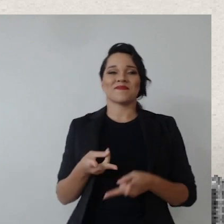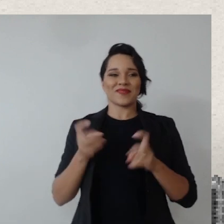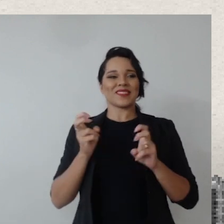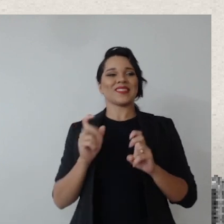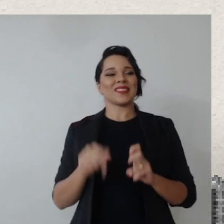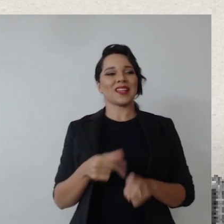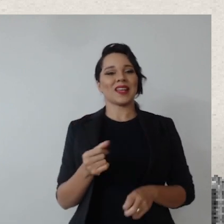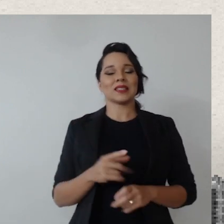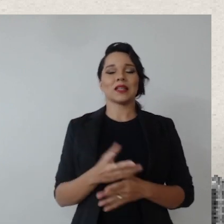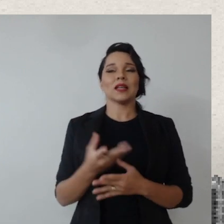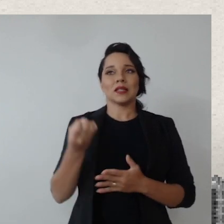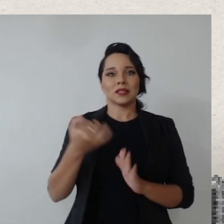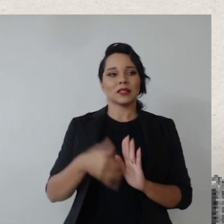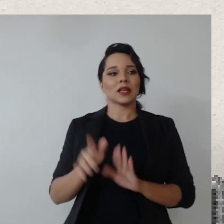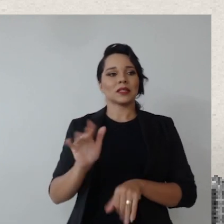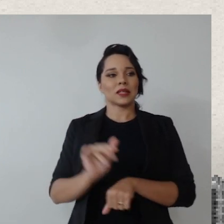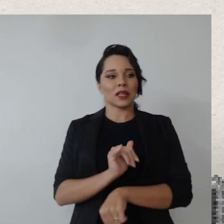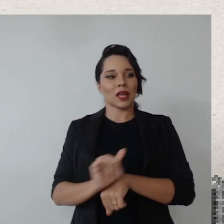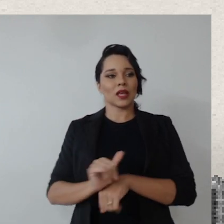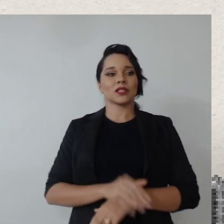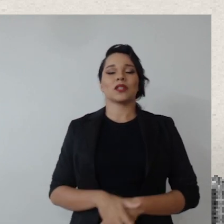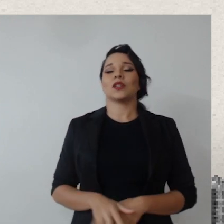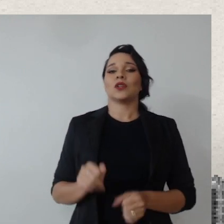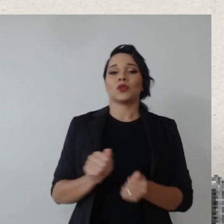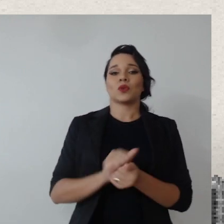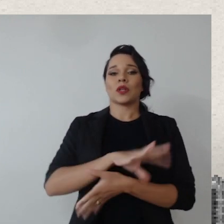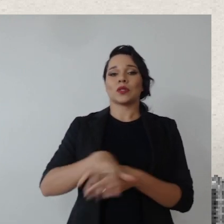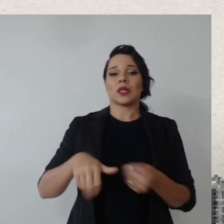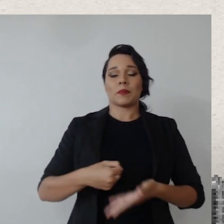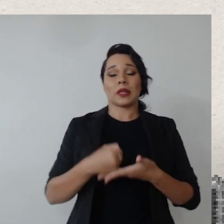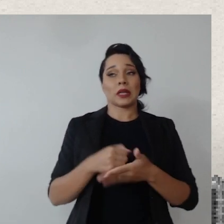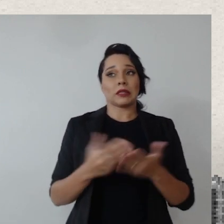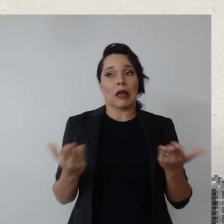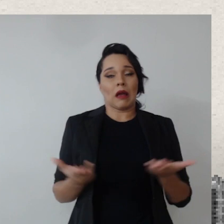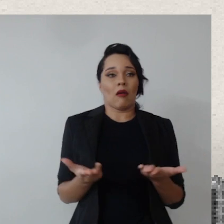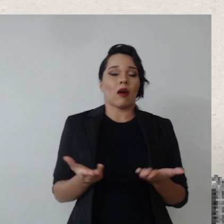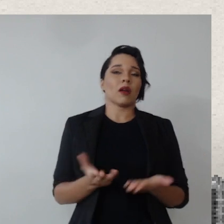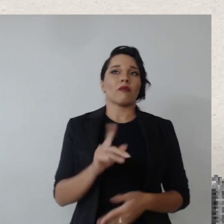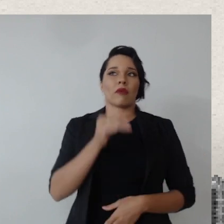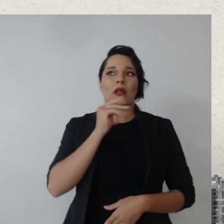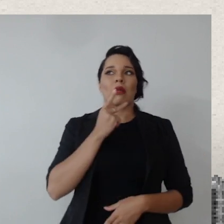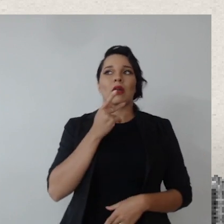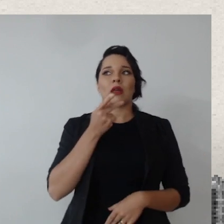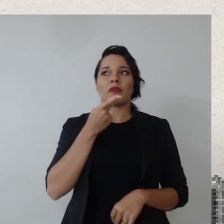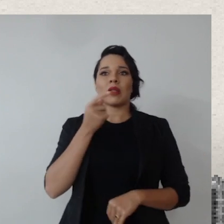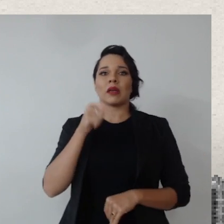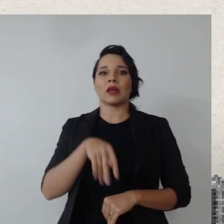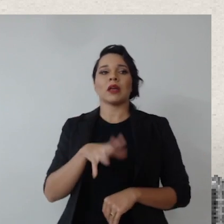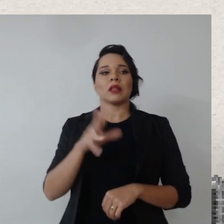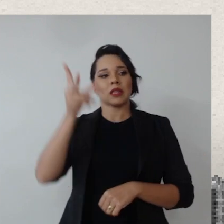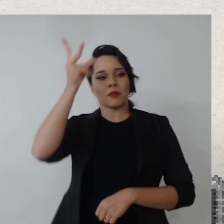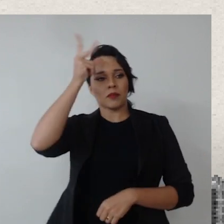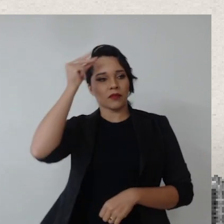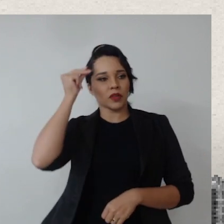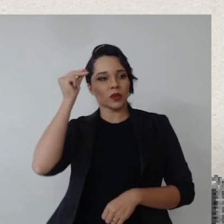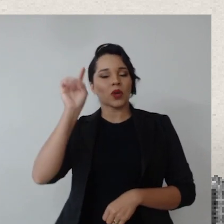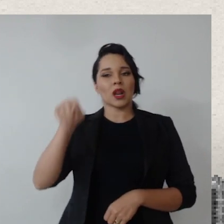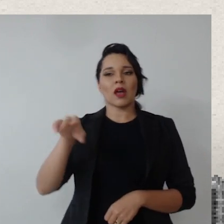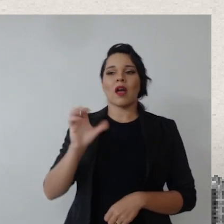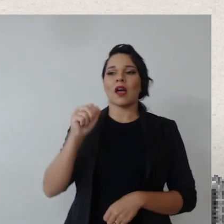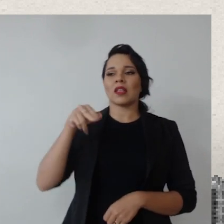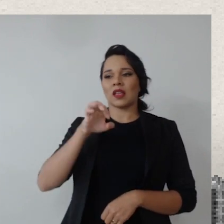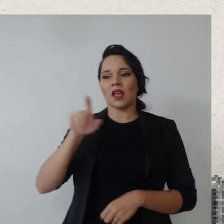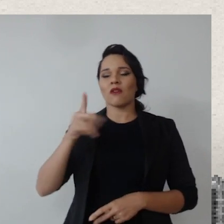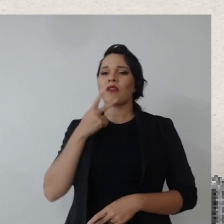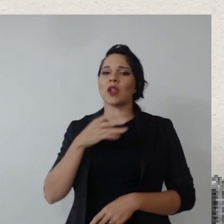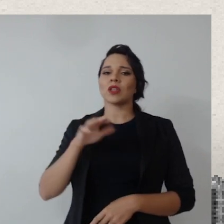sacada é essa, é essa conjugação da governança com a sustentabilidade. Agora, eu dei o exemplo da Prefeitura de Minas, eles chamaram de ESG, a